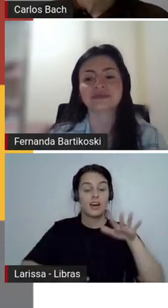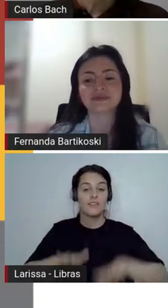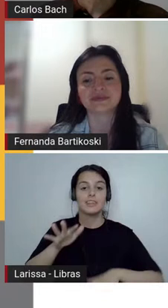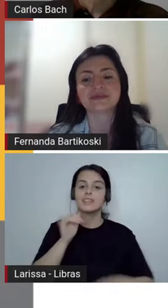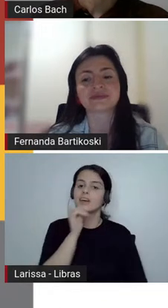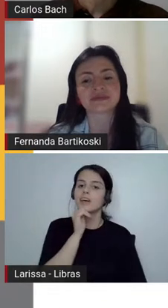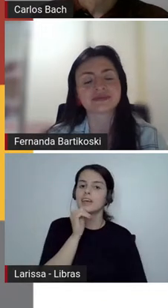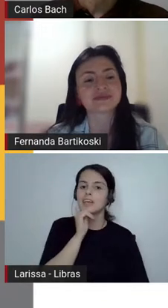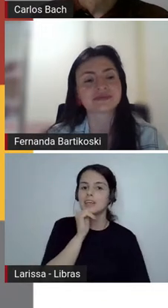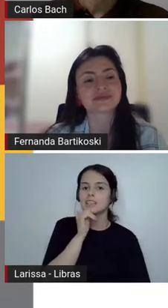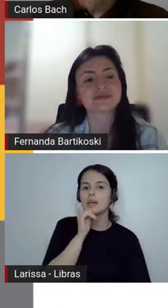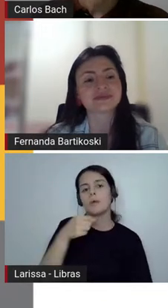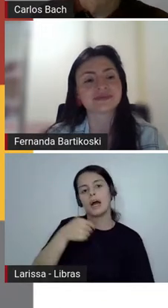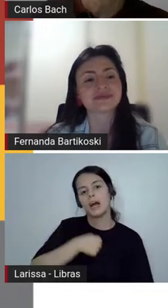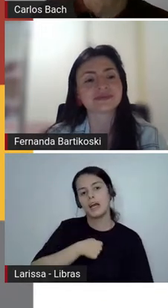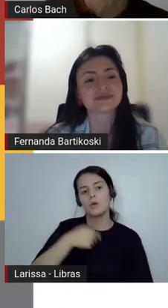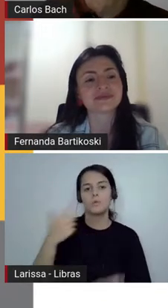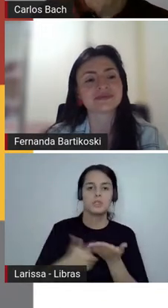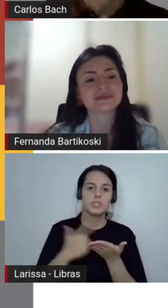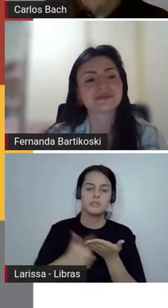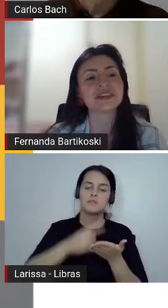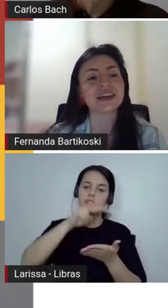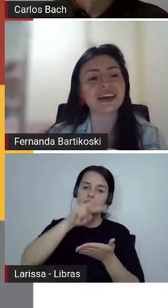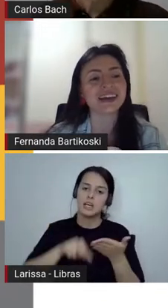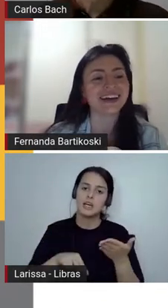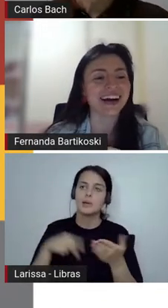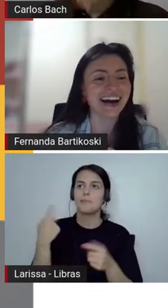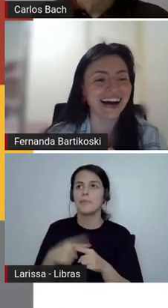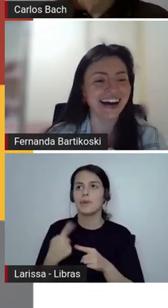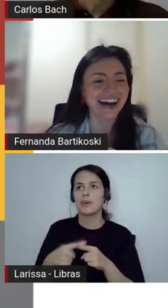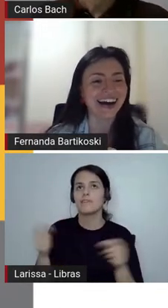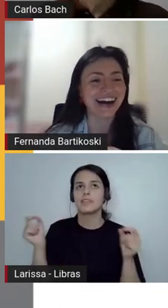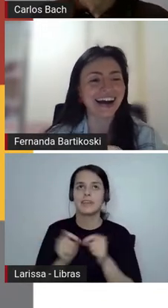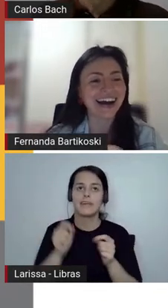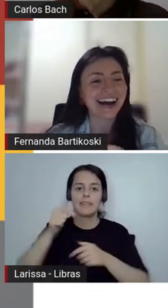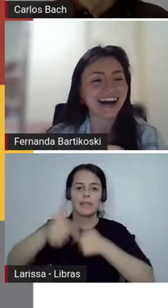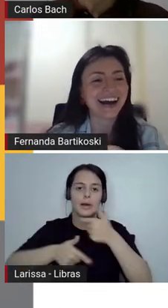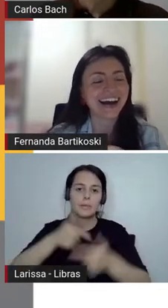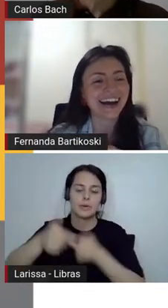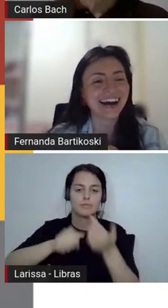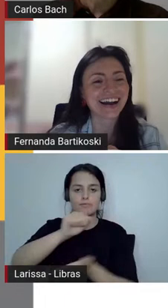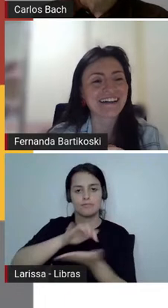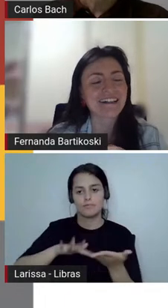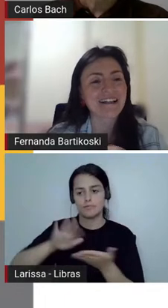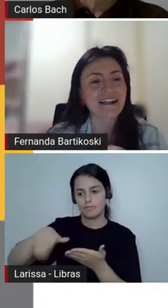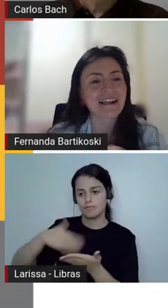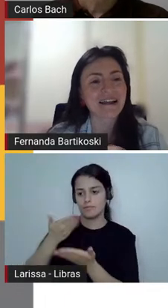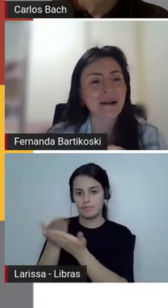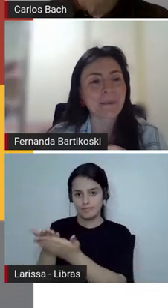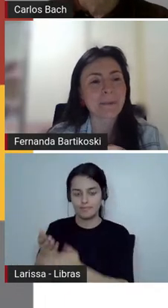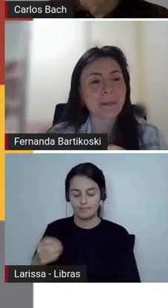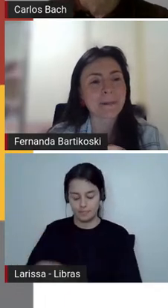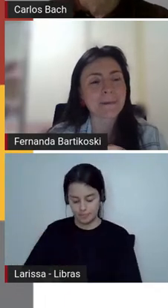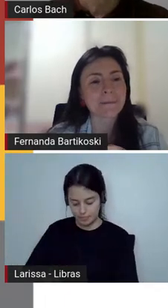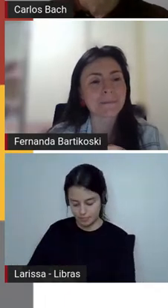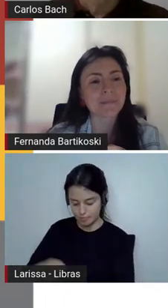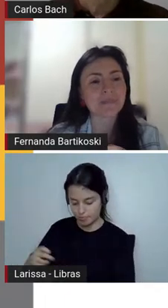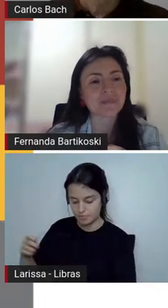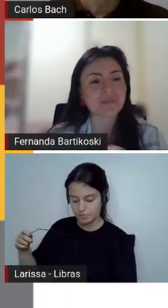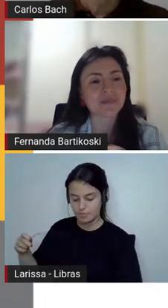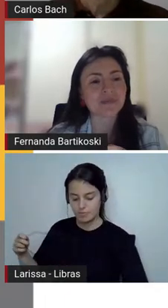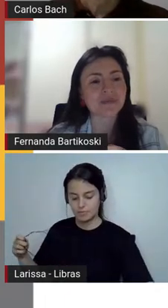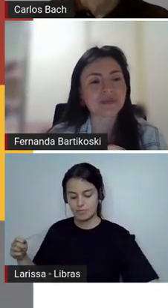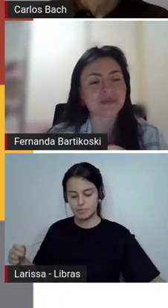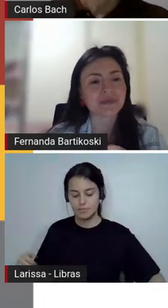perguntaram para ela. Vou contar, tá, Fernanda? Sim. Os alunos perguntaram para ela. Tá, professora, em que momento vem a